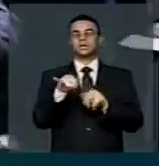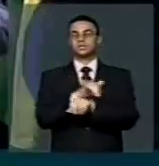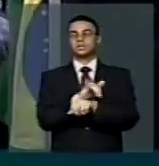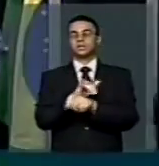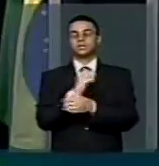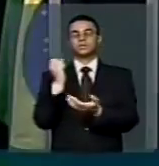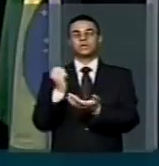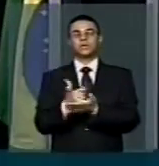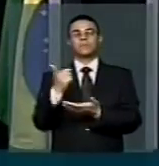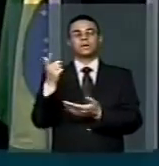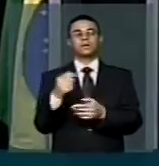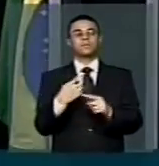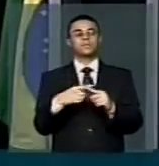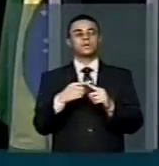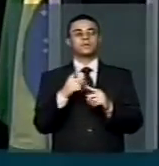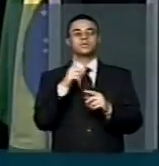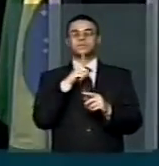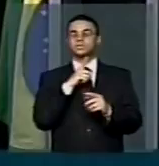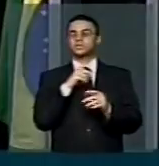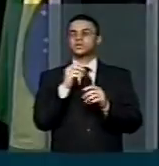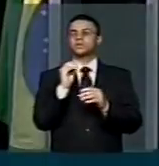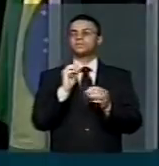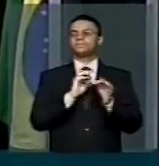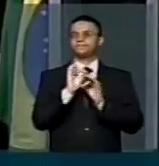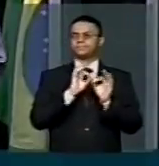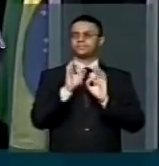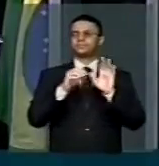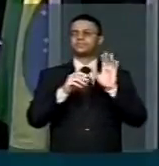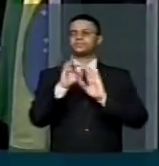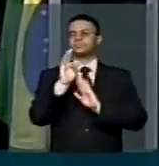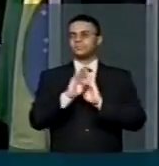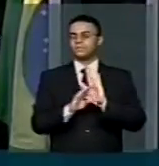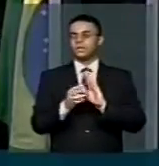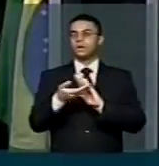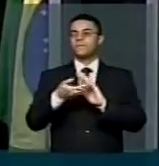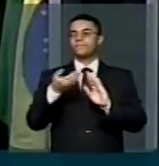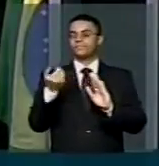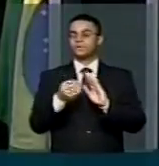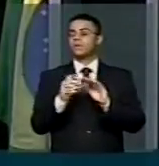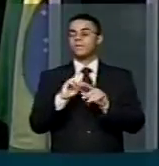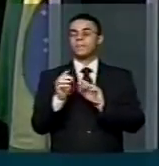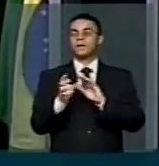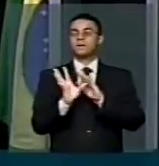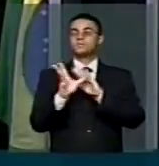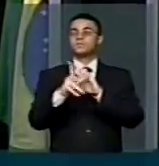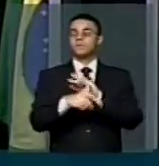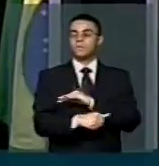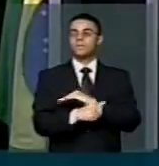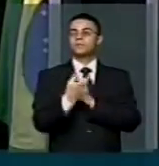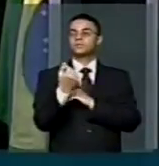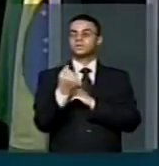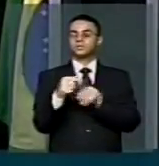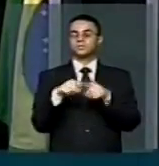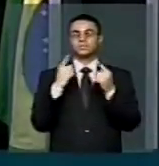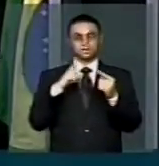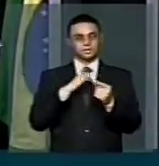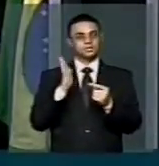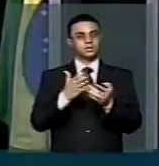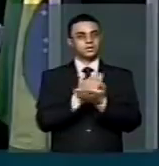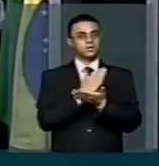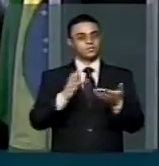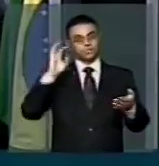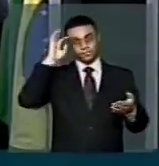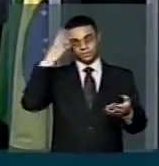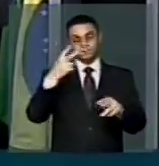com um processo de desvio de dinheiro, de lavagem de dinheiro, e ele já traz aqui as conclusões de que,